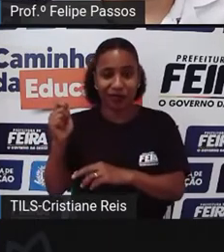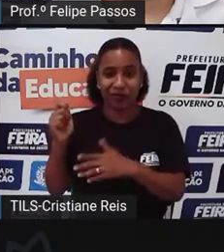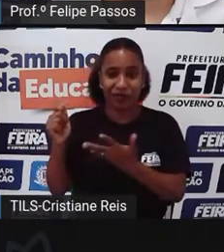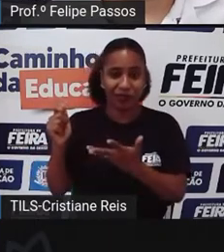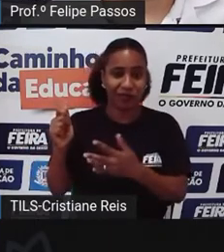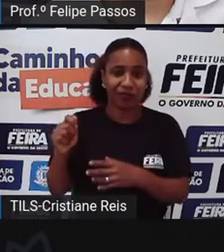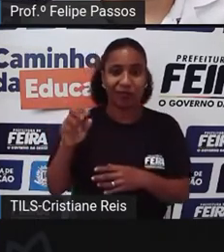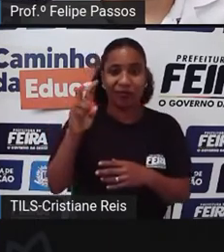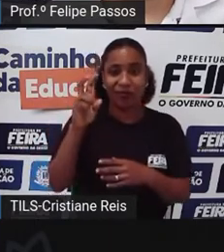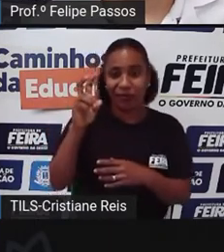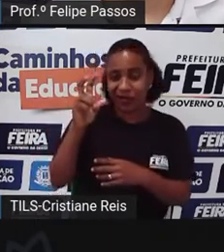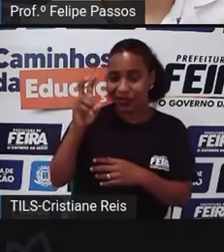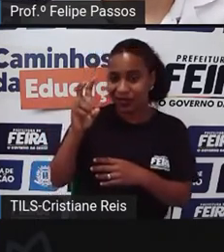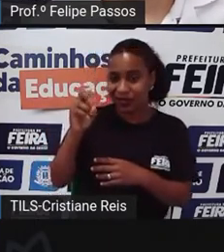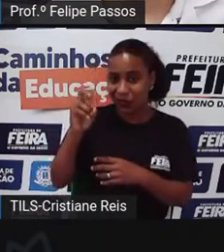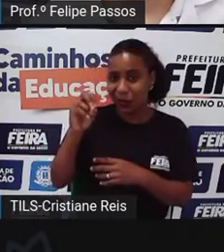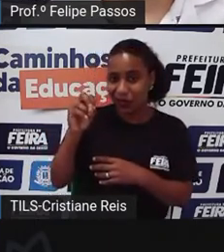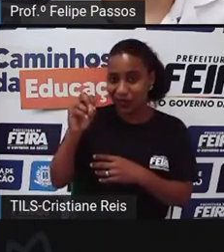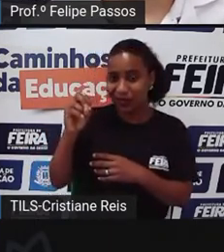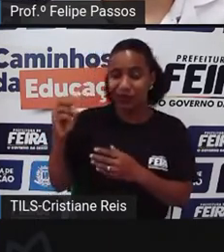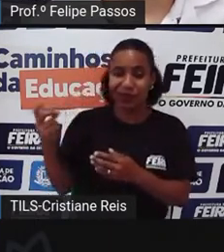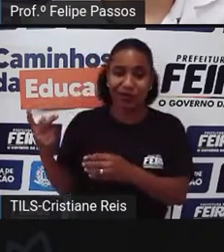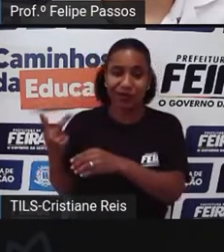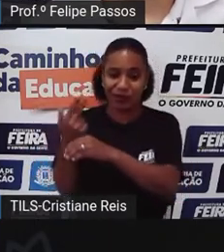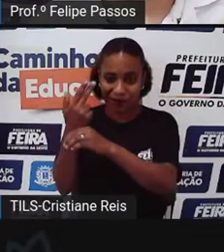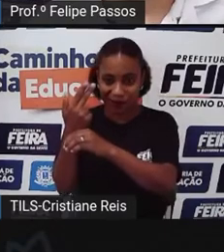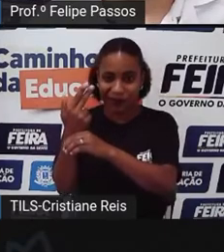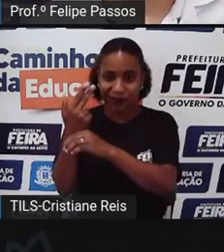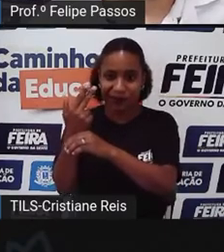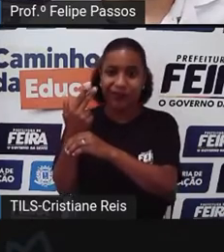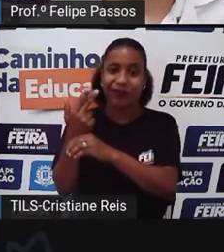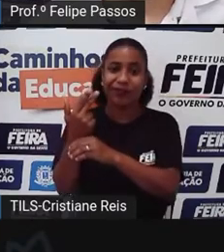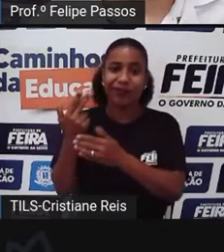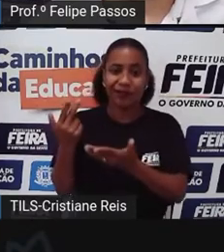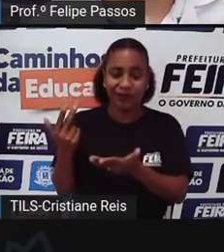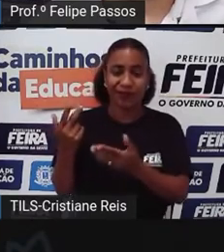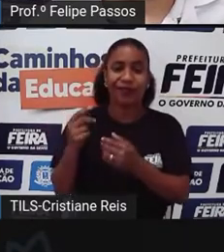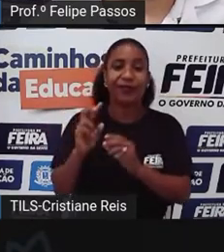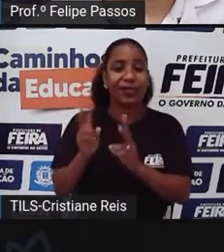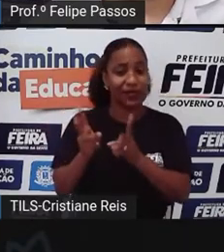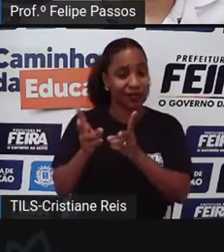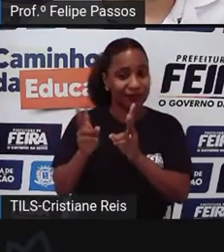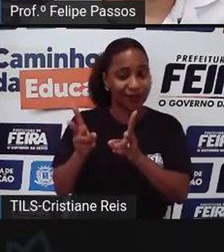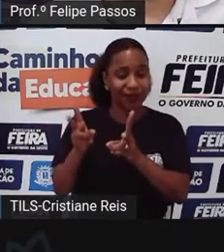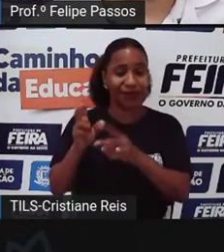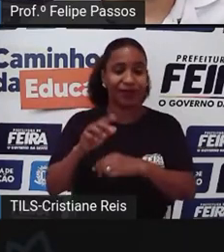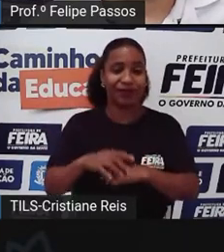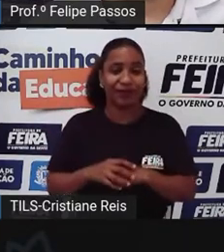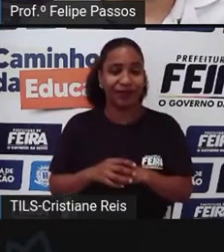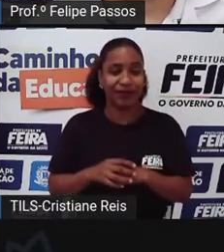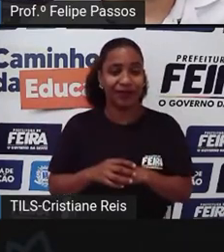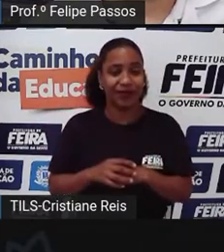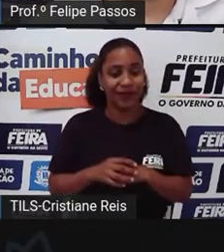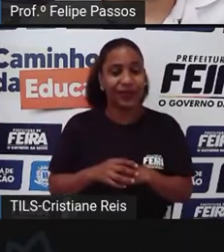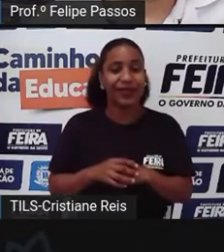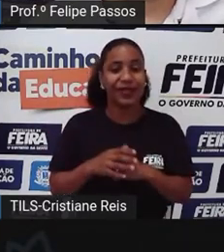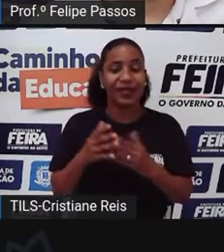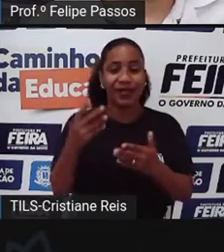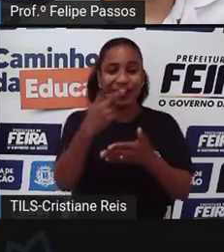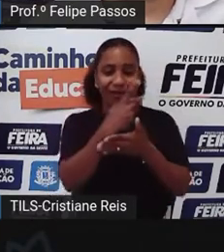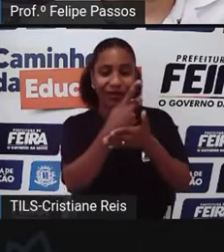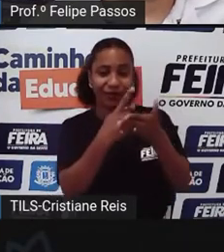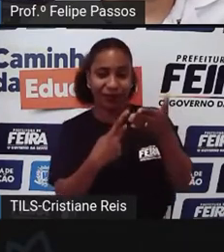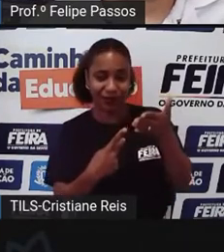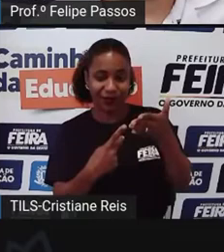50 animais Para serem castrados Porque a gente Sempre tem Essa questão Da castração Então é um projeto É de castração